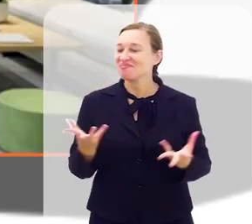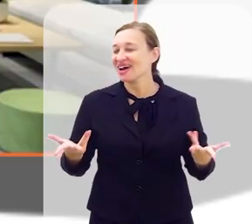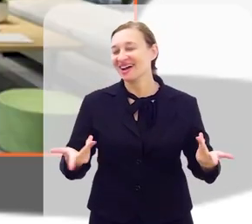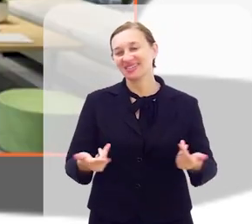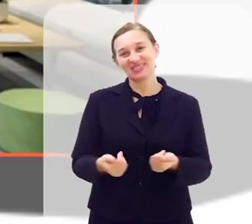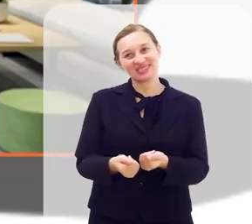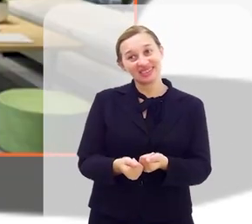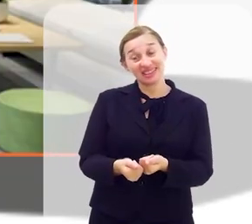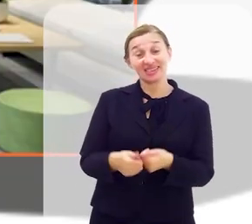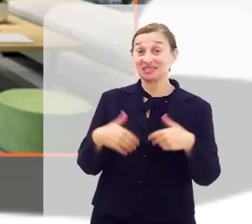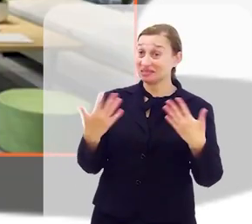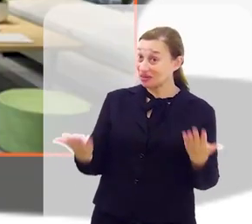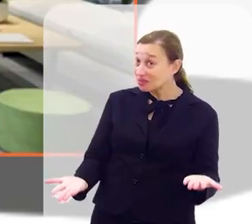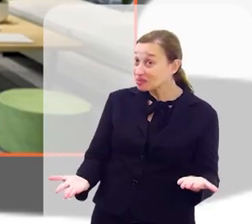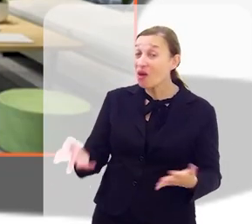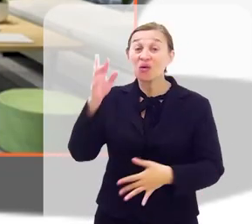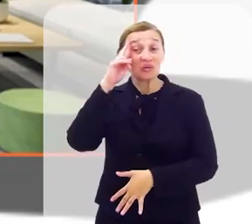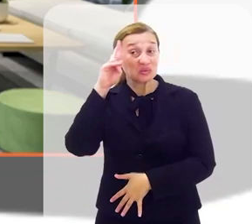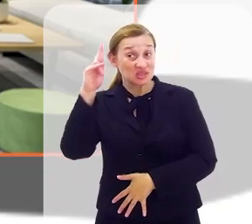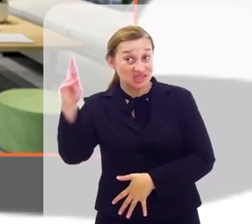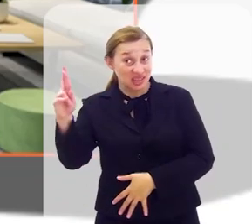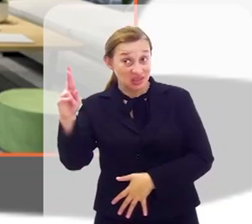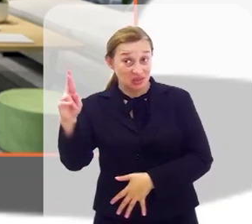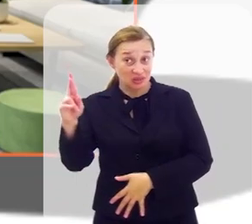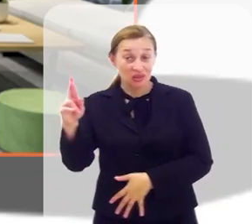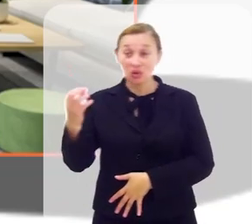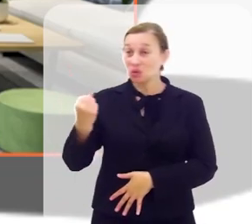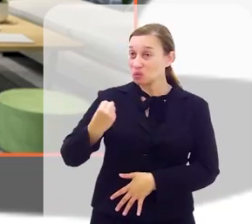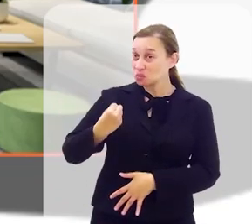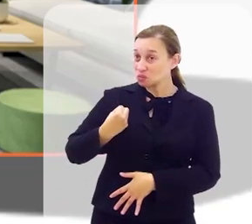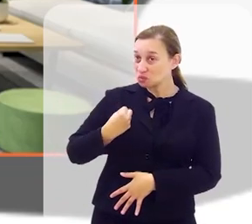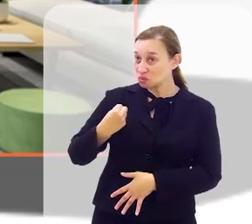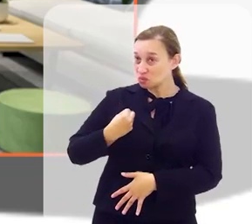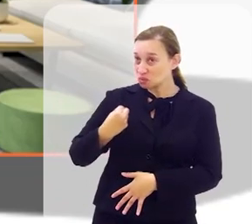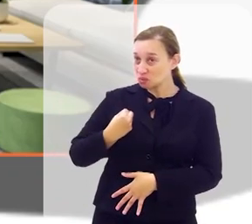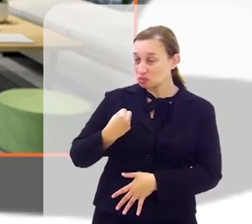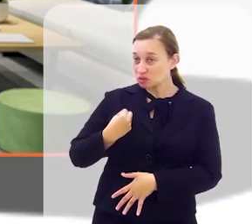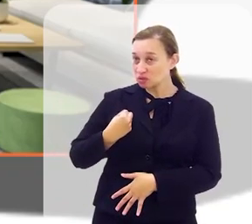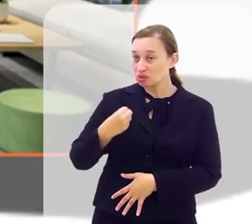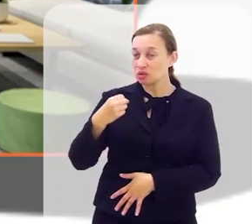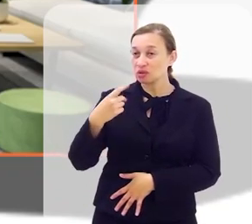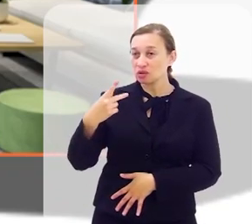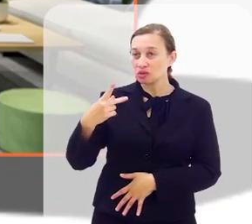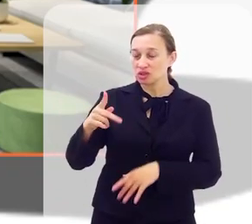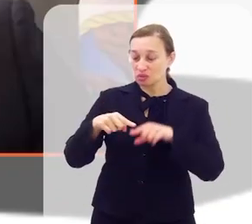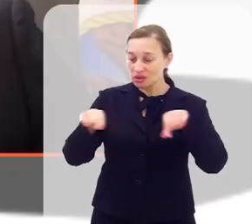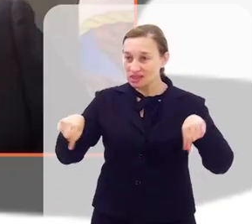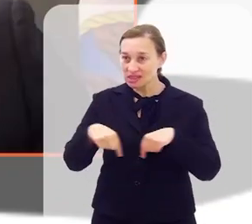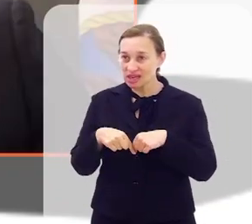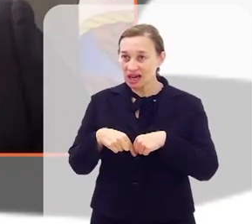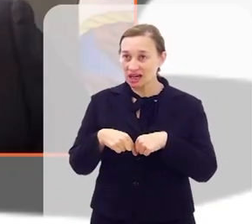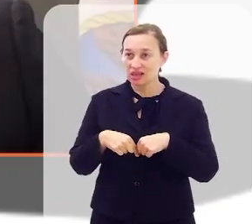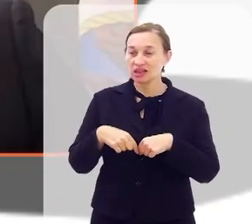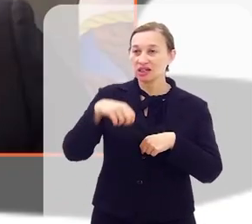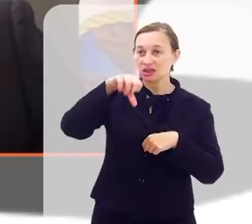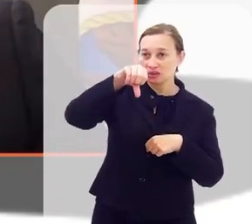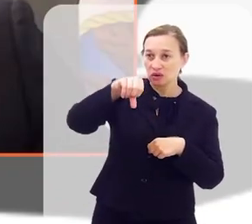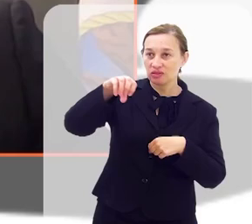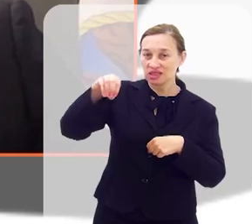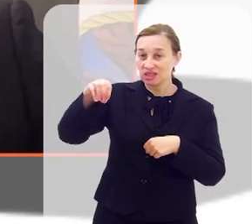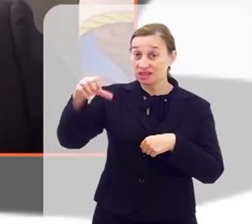Que maravilha! Então, o senhor disponibiliza o número do seu gabinete? O nosso gabinete é o